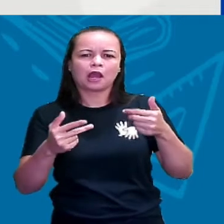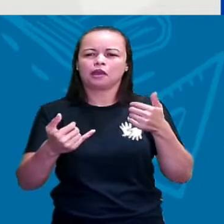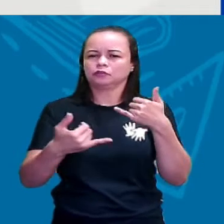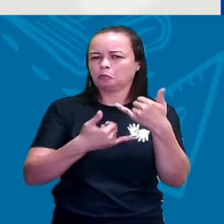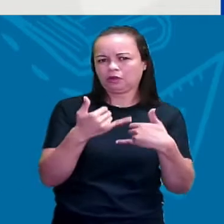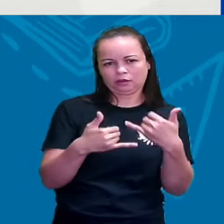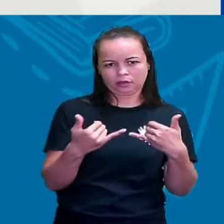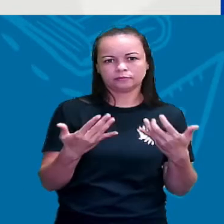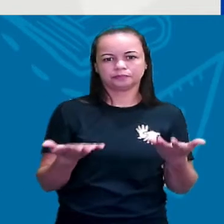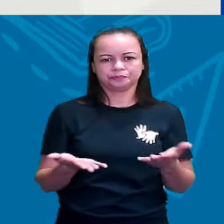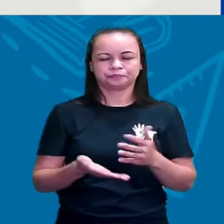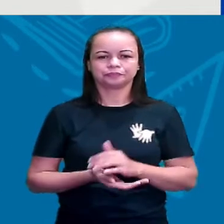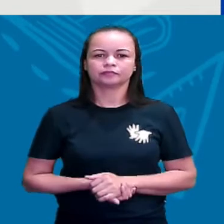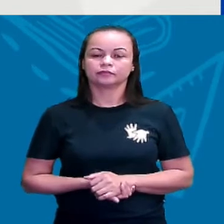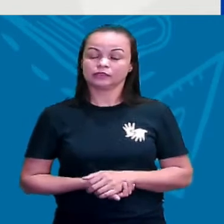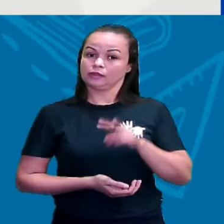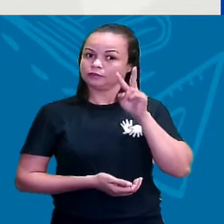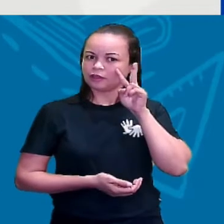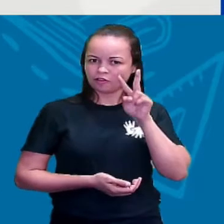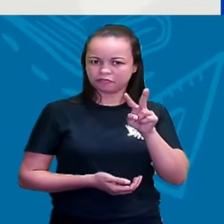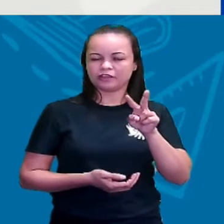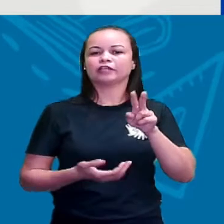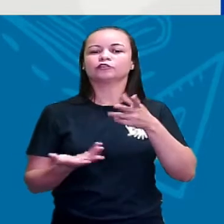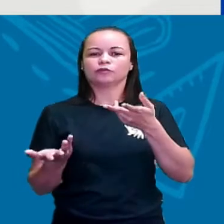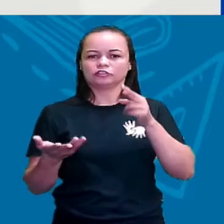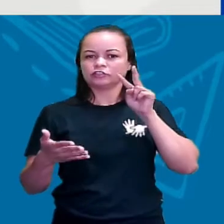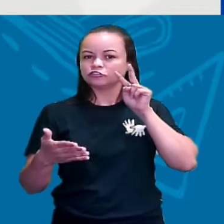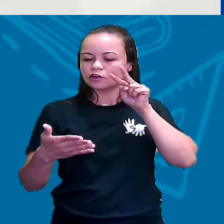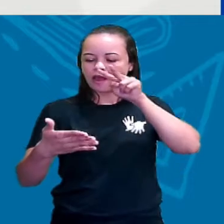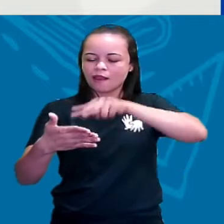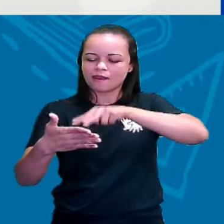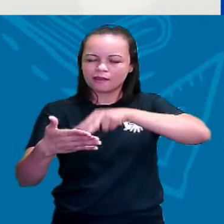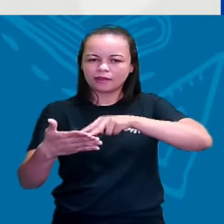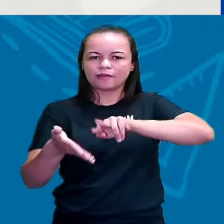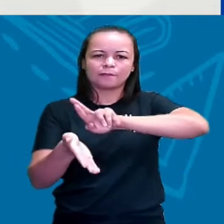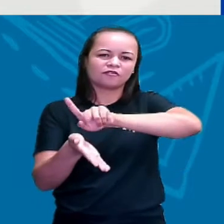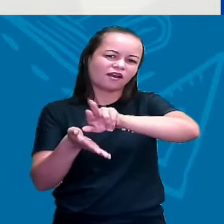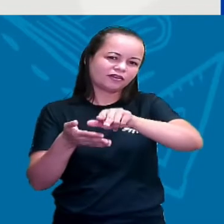brinquedo. Então, gente está vendo que a gente lê por diferentes motivos, não é?